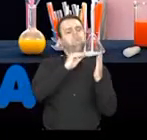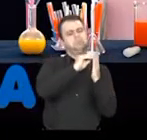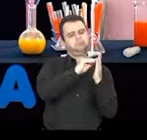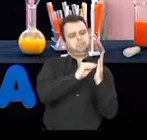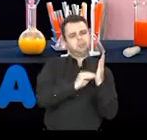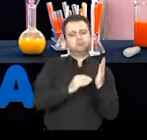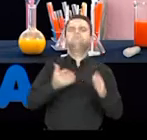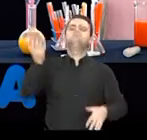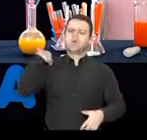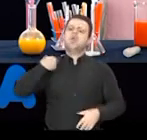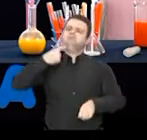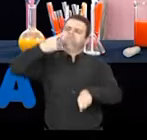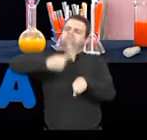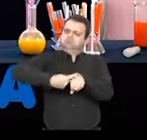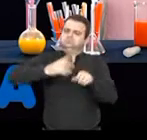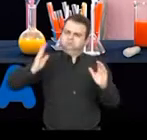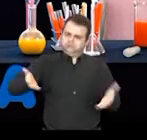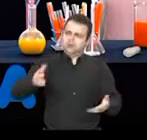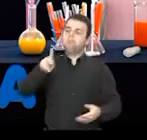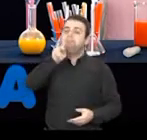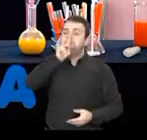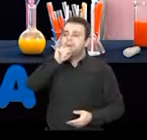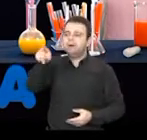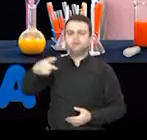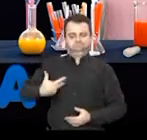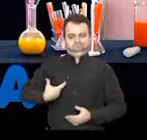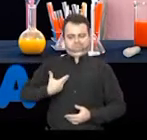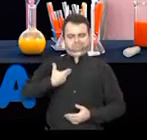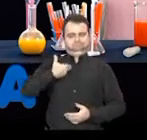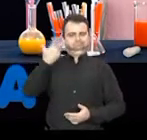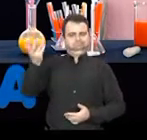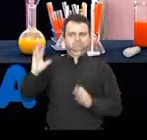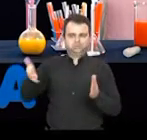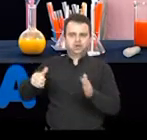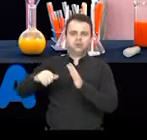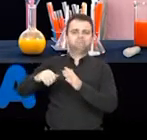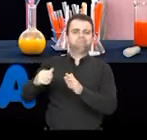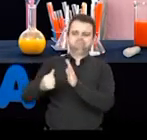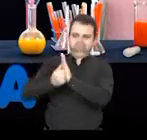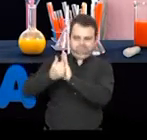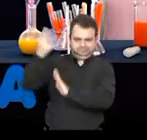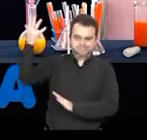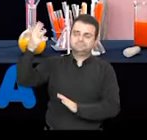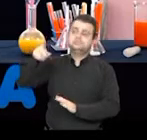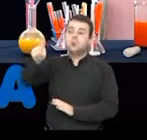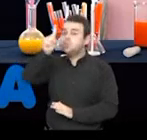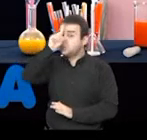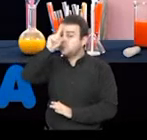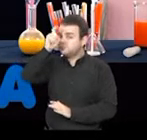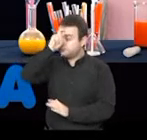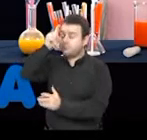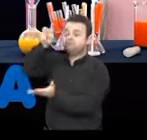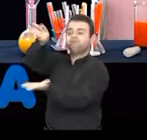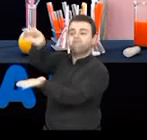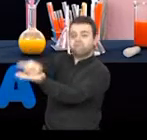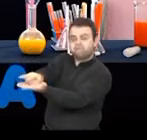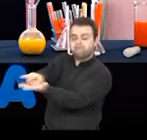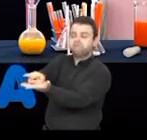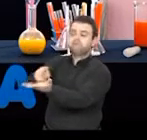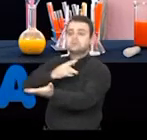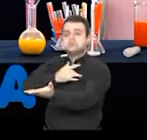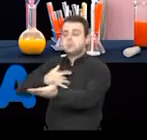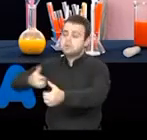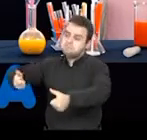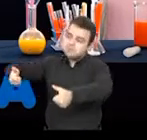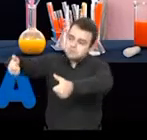várias vezes. Quando fui com meu pai no médico, ele fez cirurgias e ele permaneceu internado durante um bom tempo para